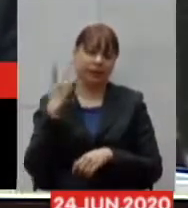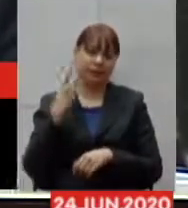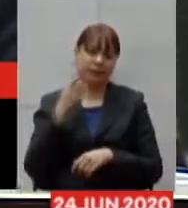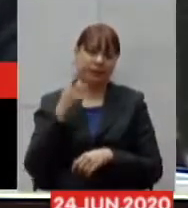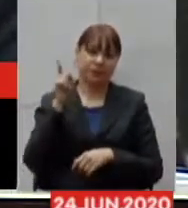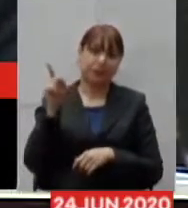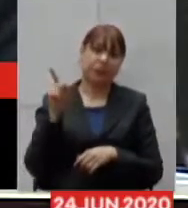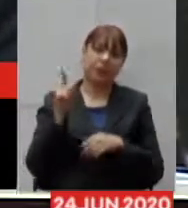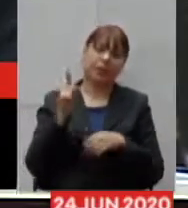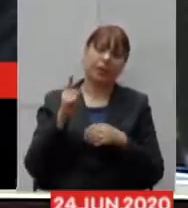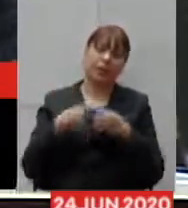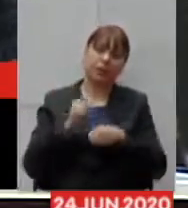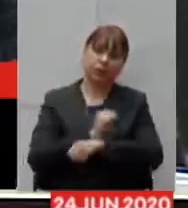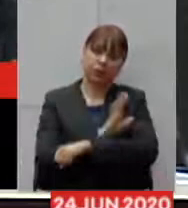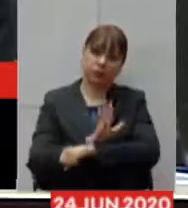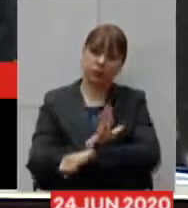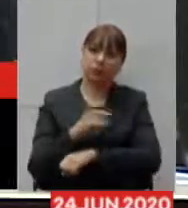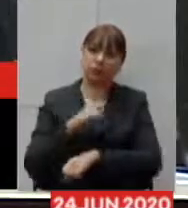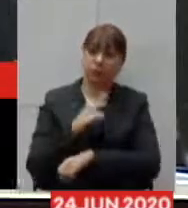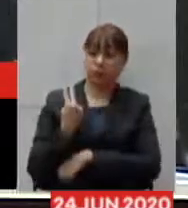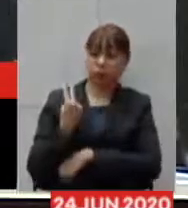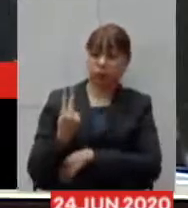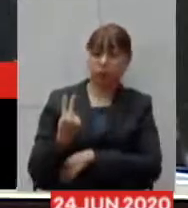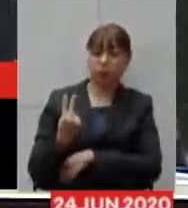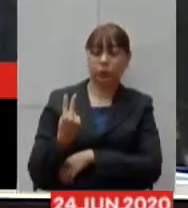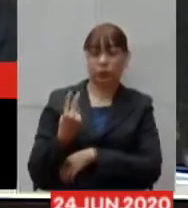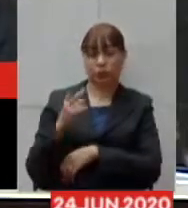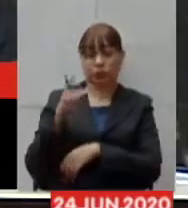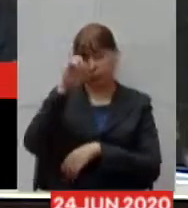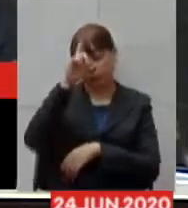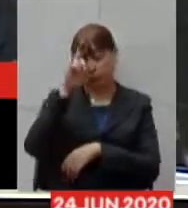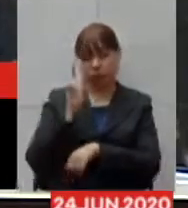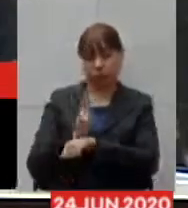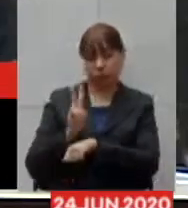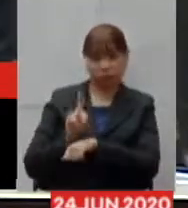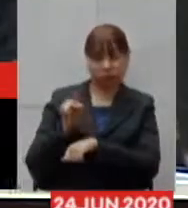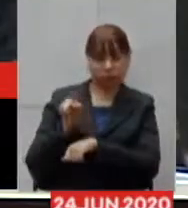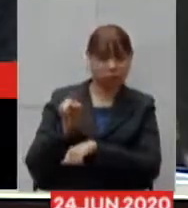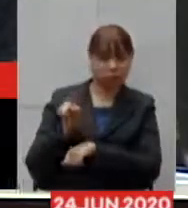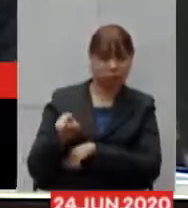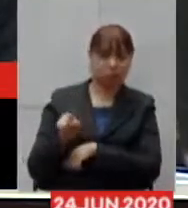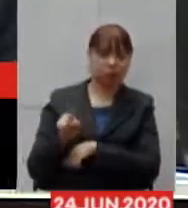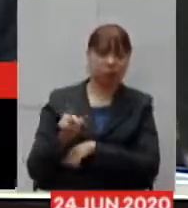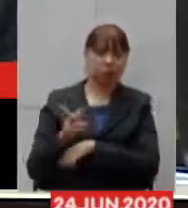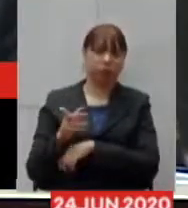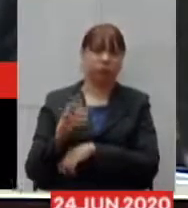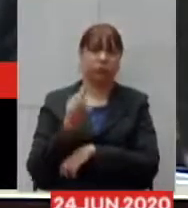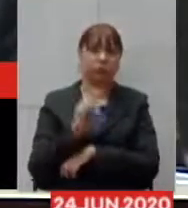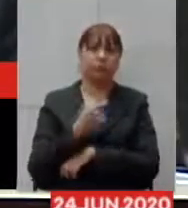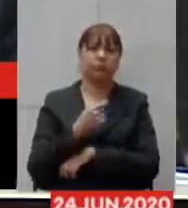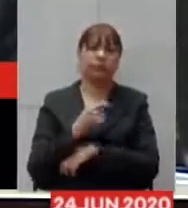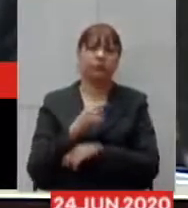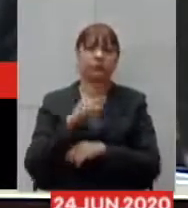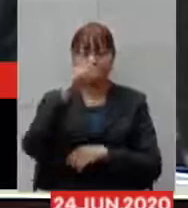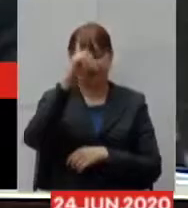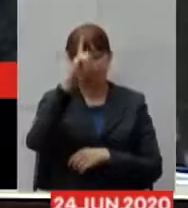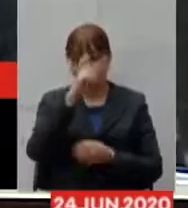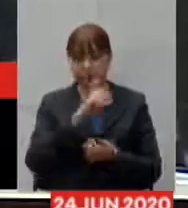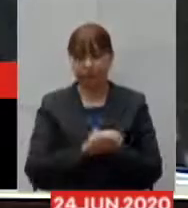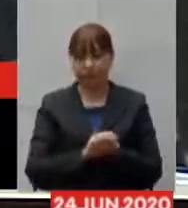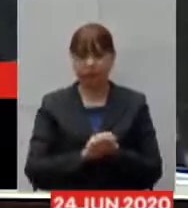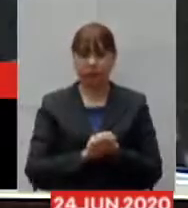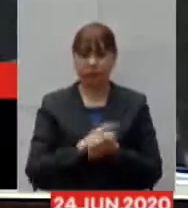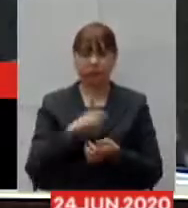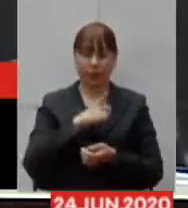próprios ele está montando dois hospitais de retaguarda de retaguarda um vai ser hospital Feu de Quadros com